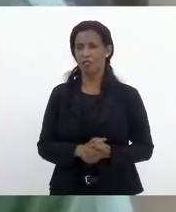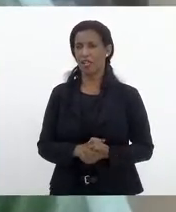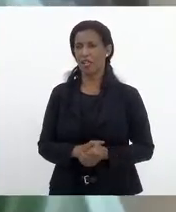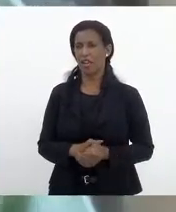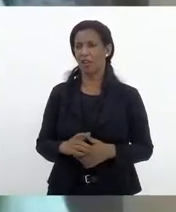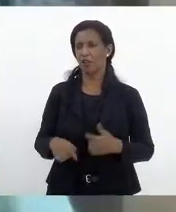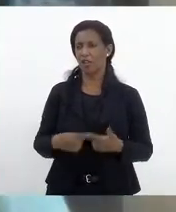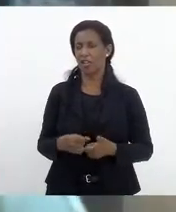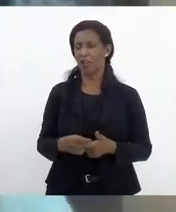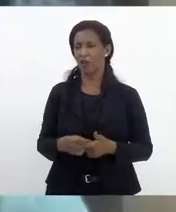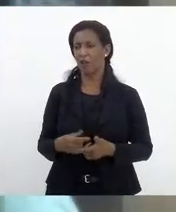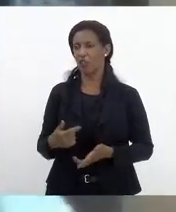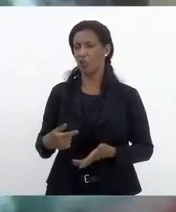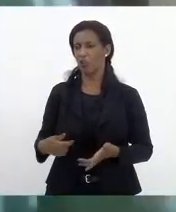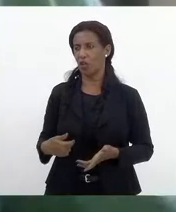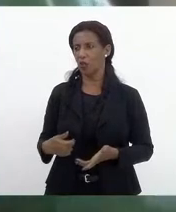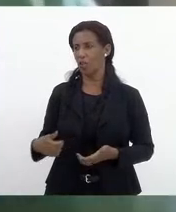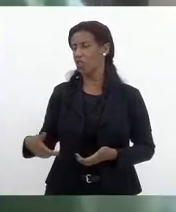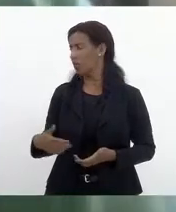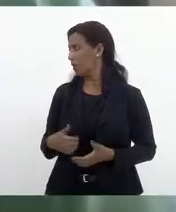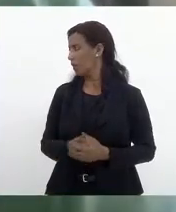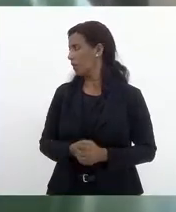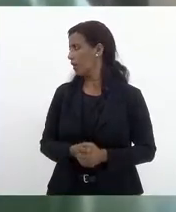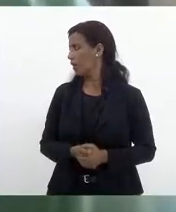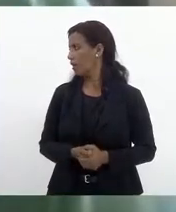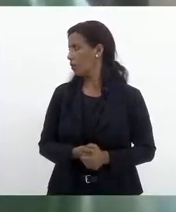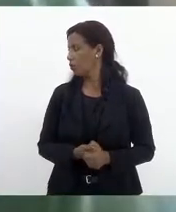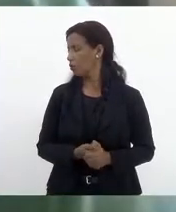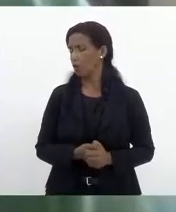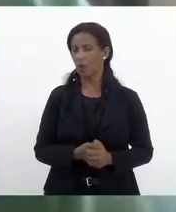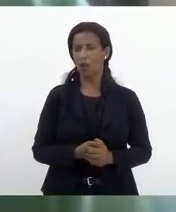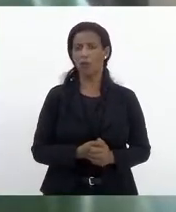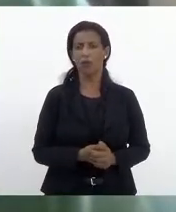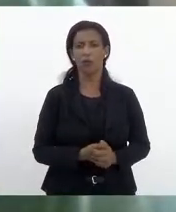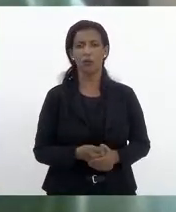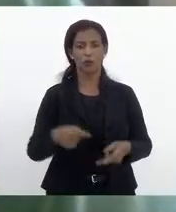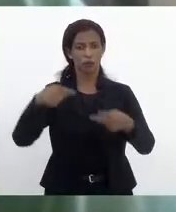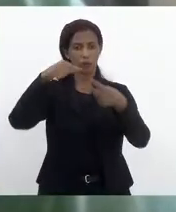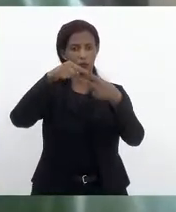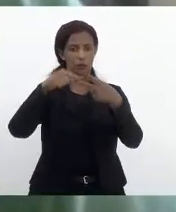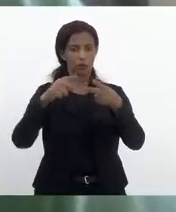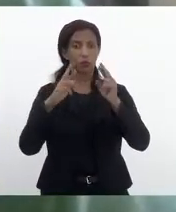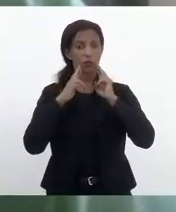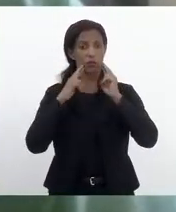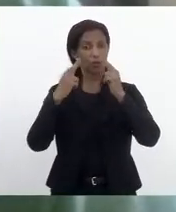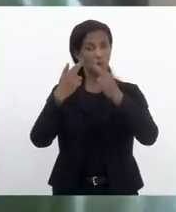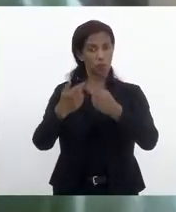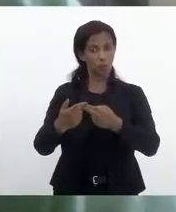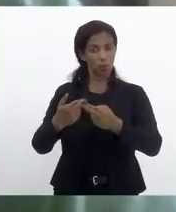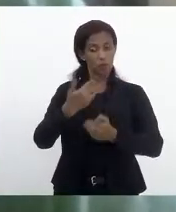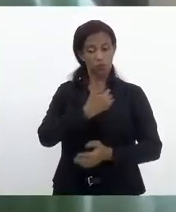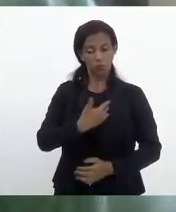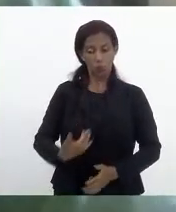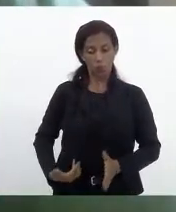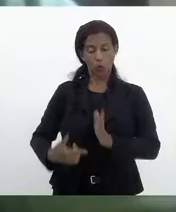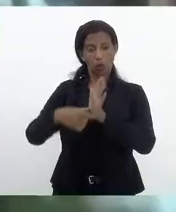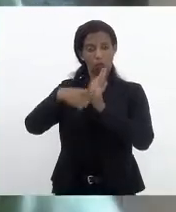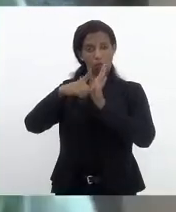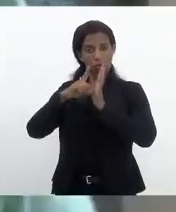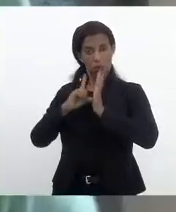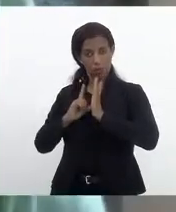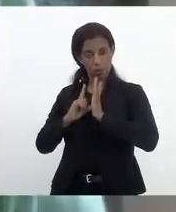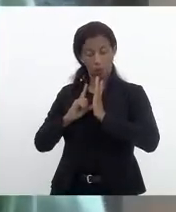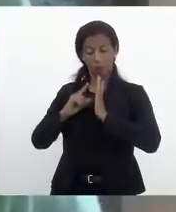democrático, André Siciliano. Houve duas audiências públicas anteriores, e